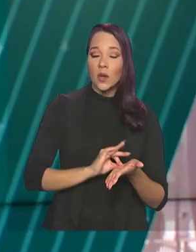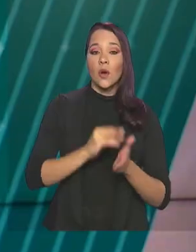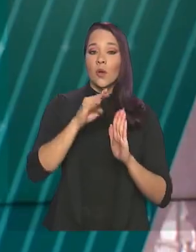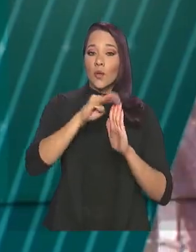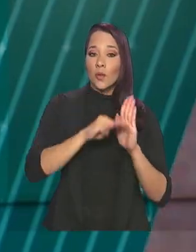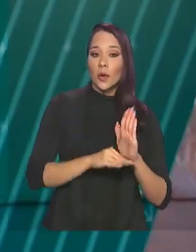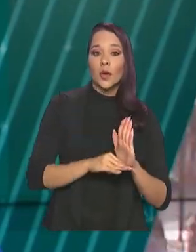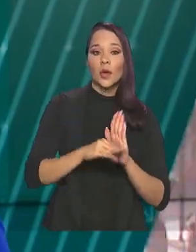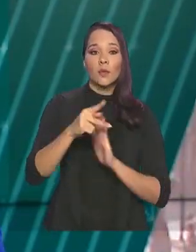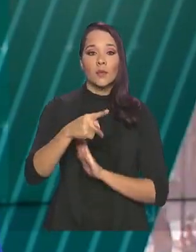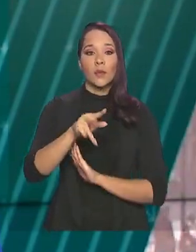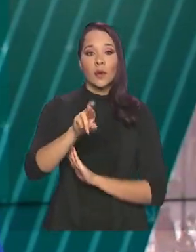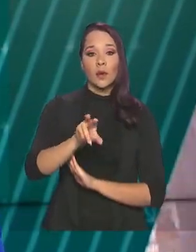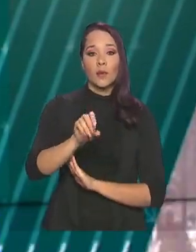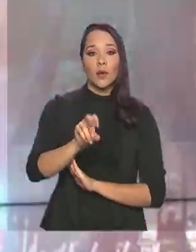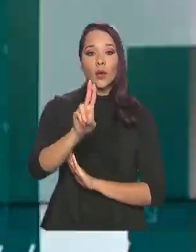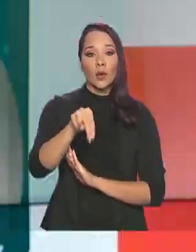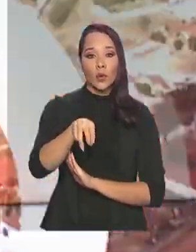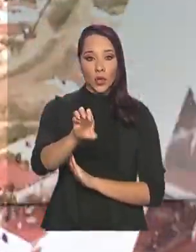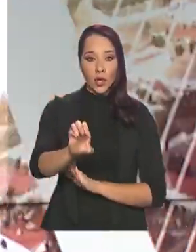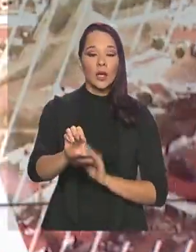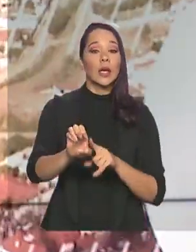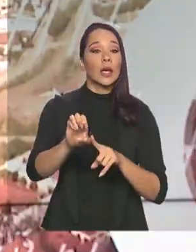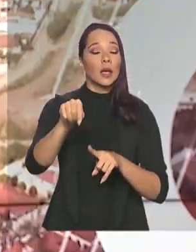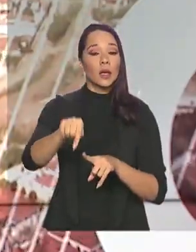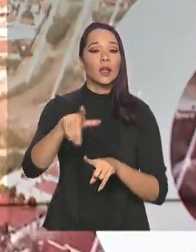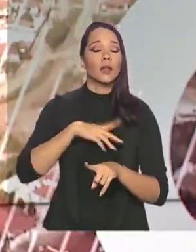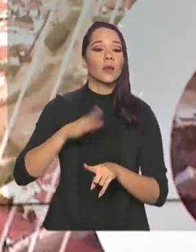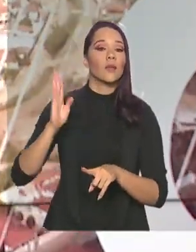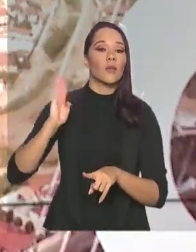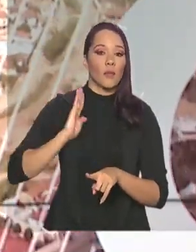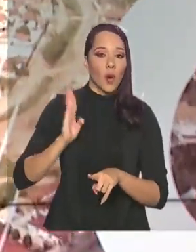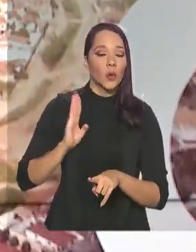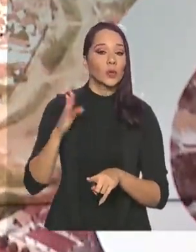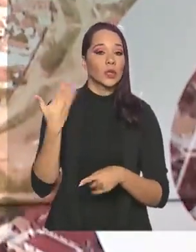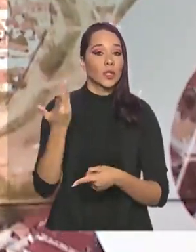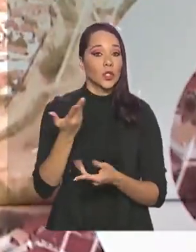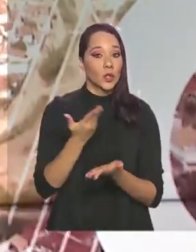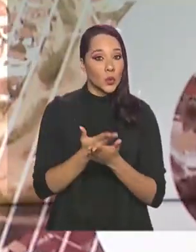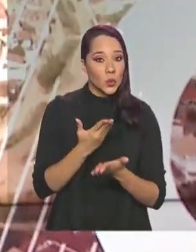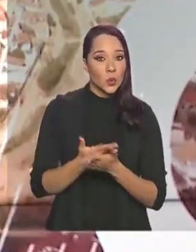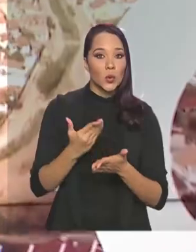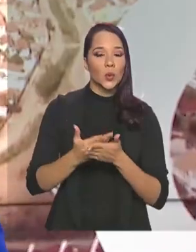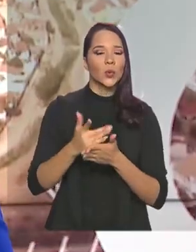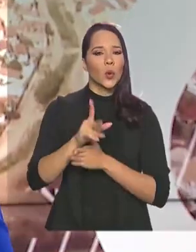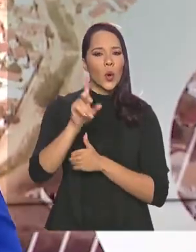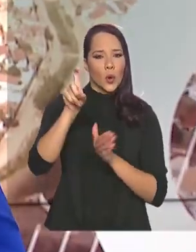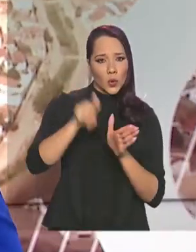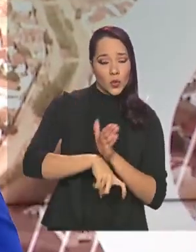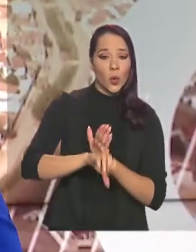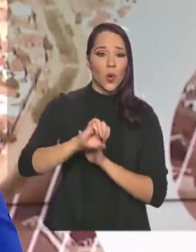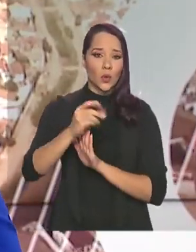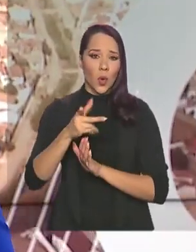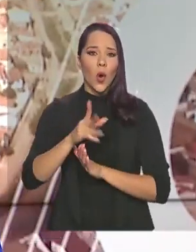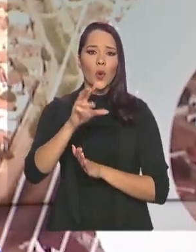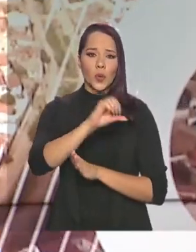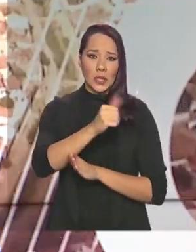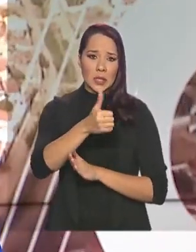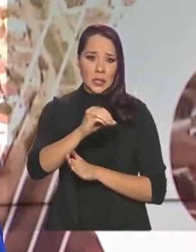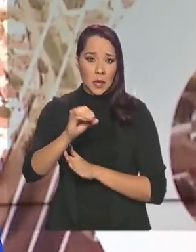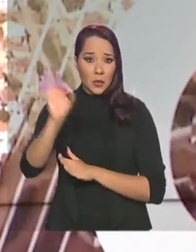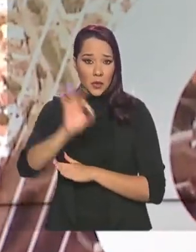programa Universidade para Todos. O Prouni oferece bolsas de estudo integrais e parciais em instituições